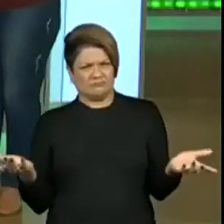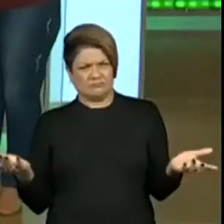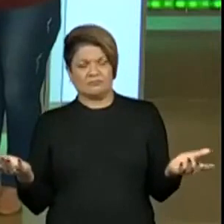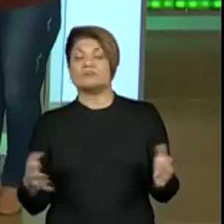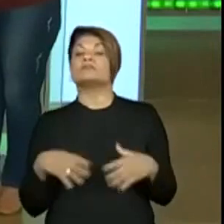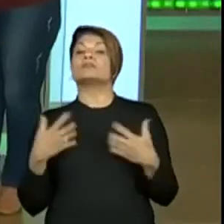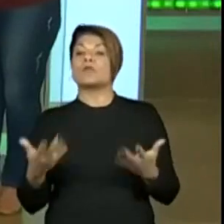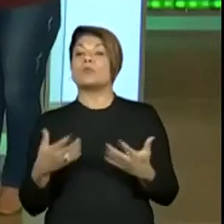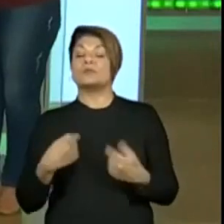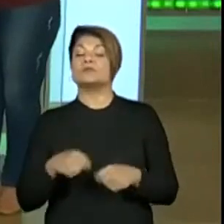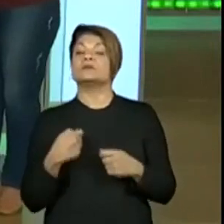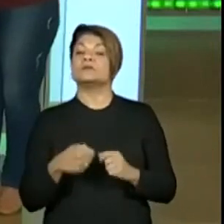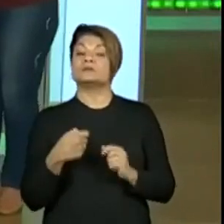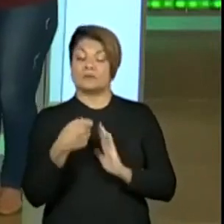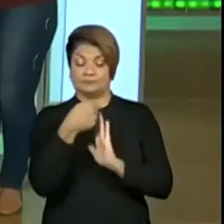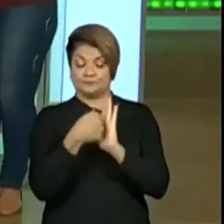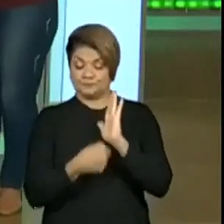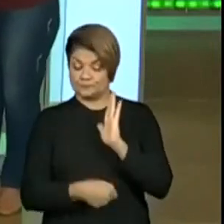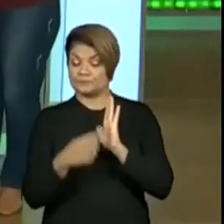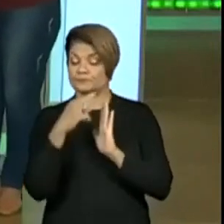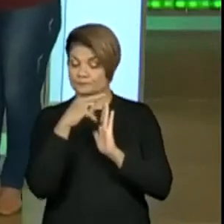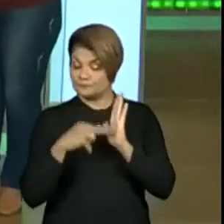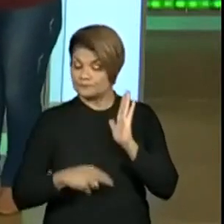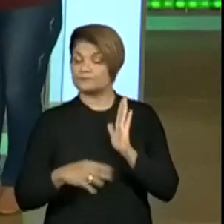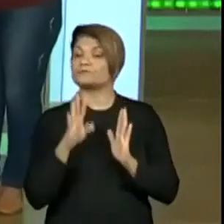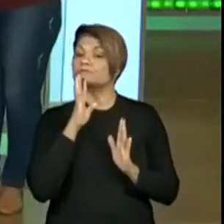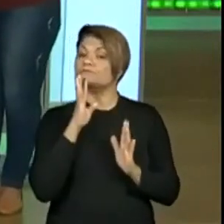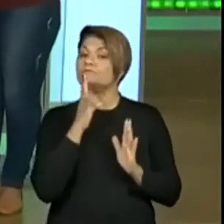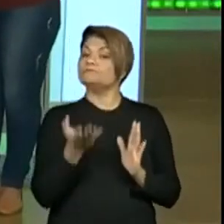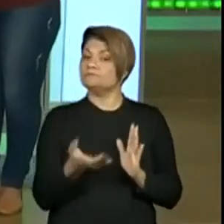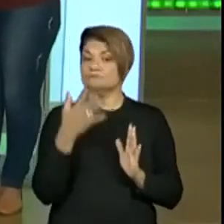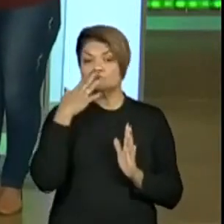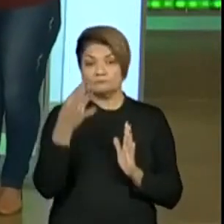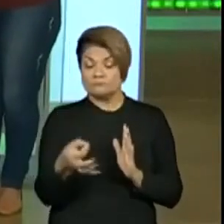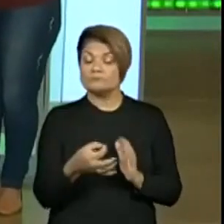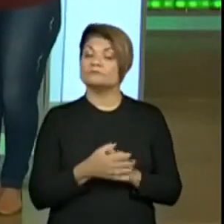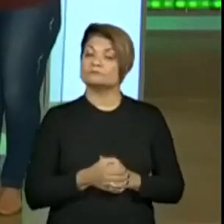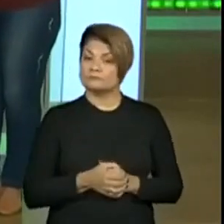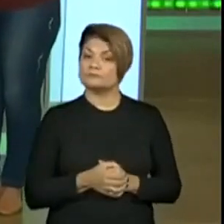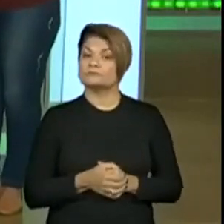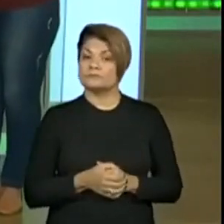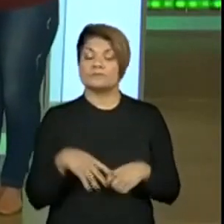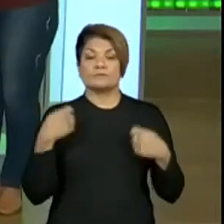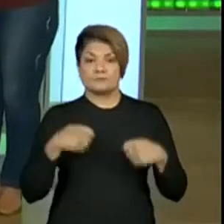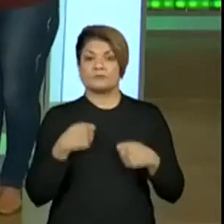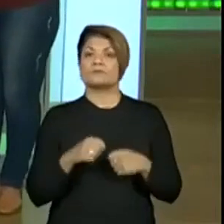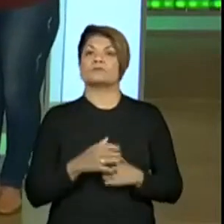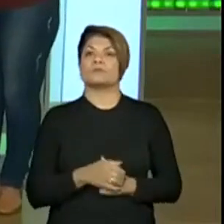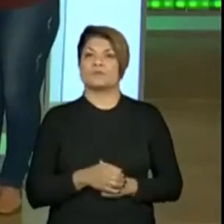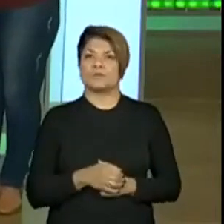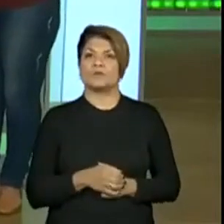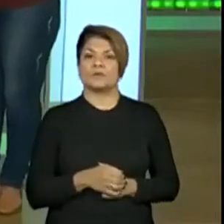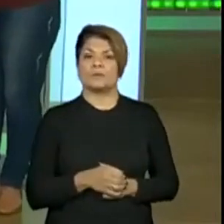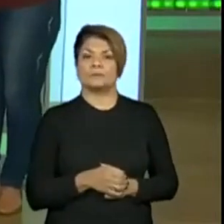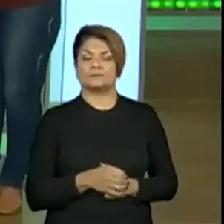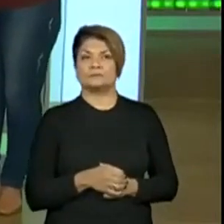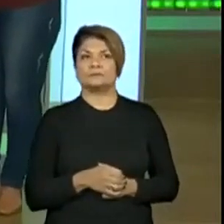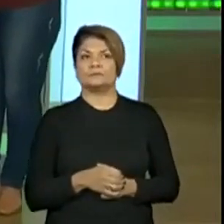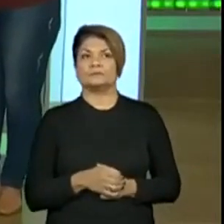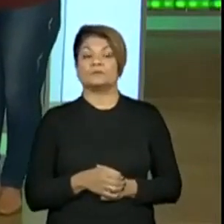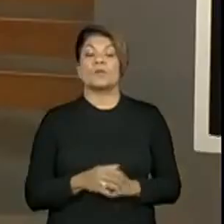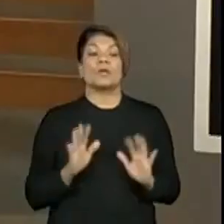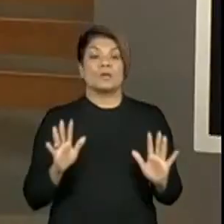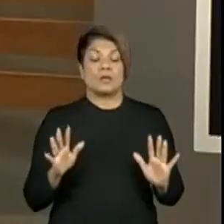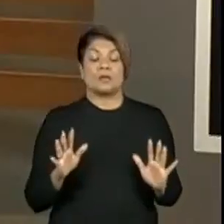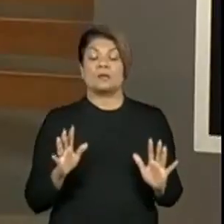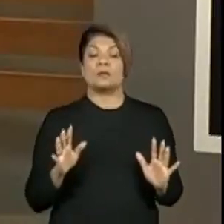parte conhecida do texto que a gente vai apresentar daqui a pouco. Prestar bastante atenção na parte conhecida, que vai ser a primeira parte. E outra,